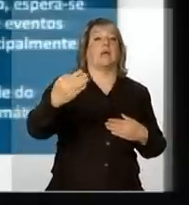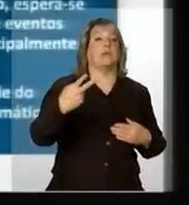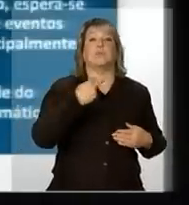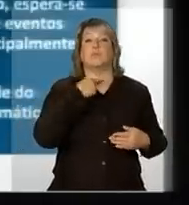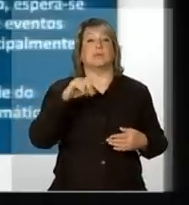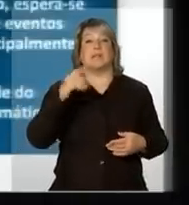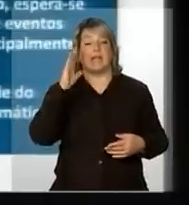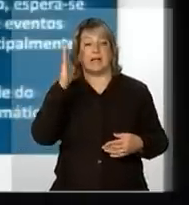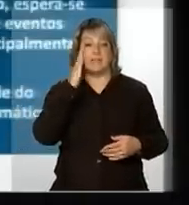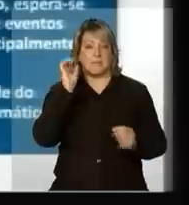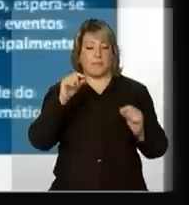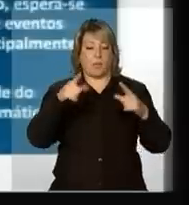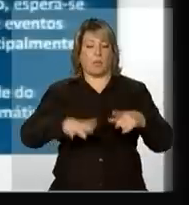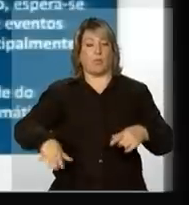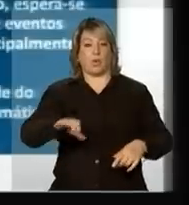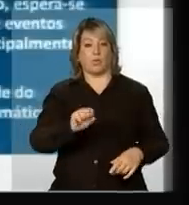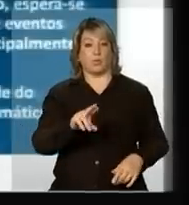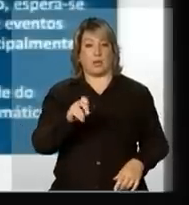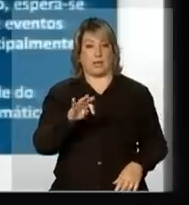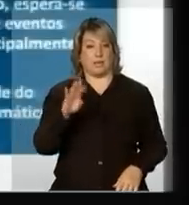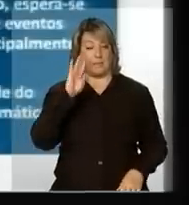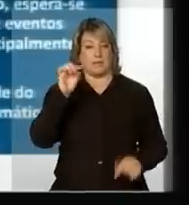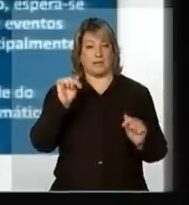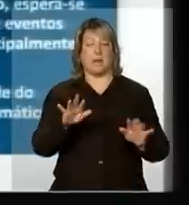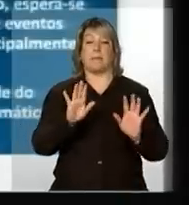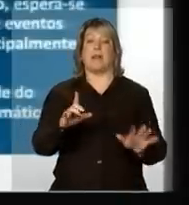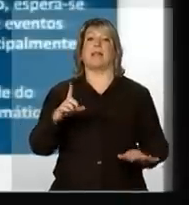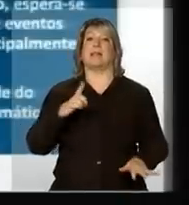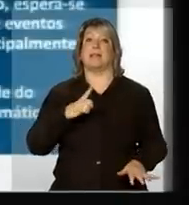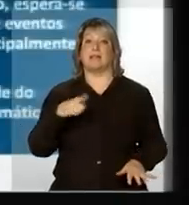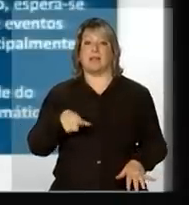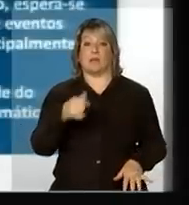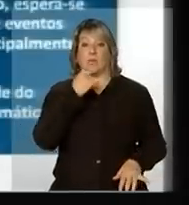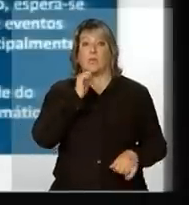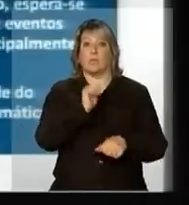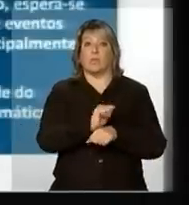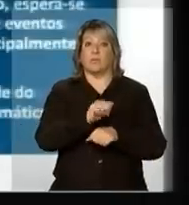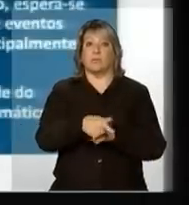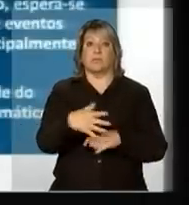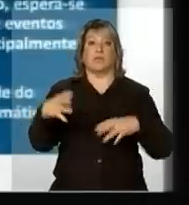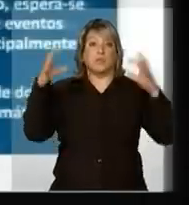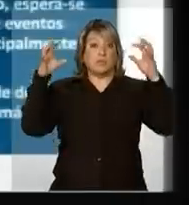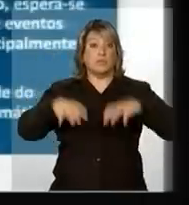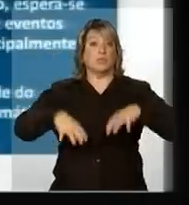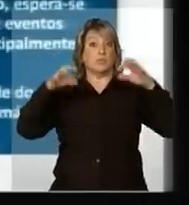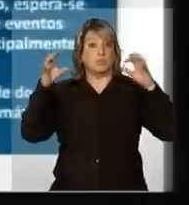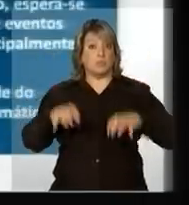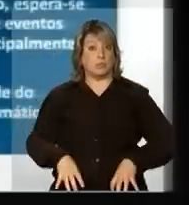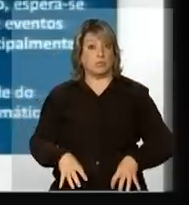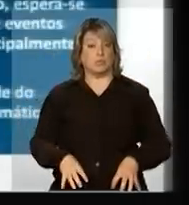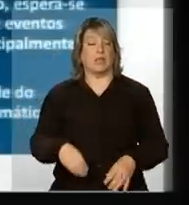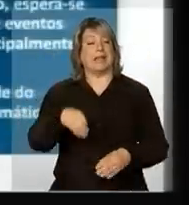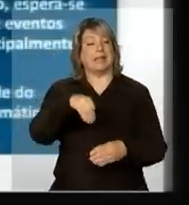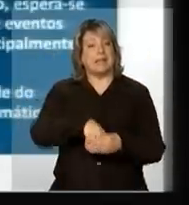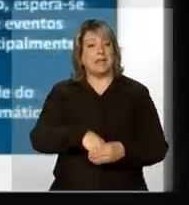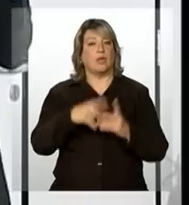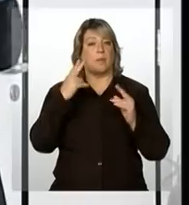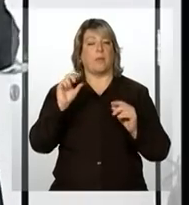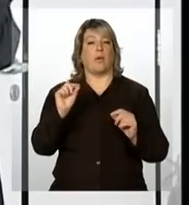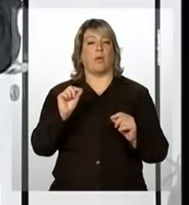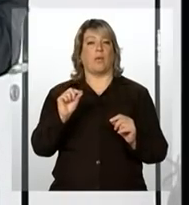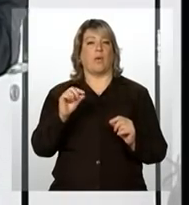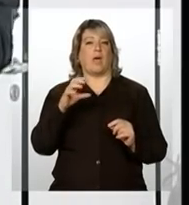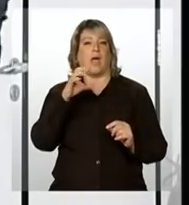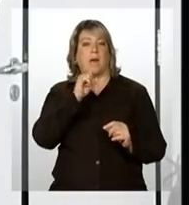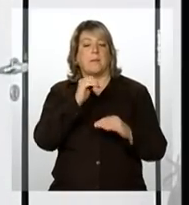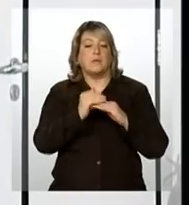a região do sudeste, principalmente, mas temos essa expectativa de chuvas dentro da normalidade, ou ligeiramente superiores ao normal